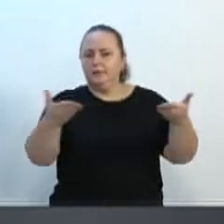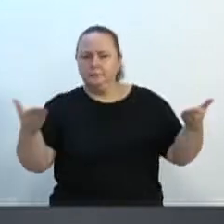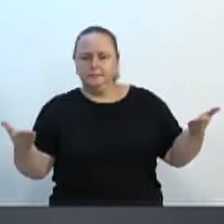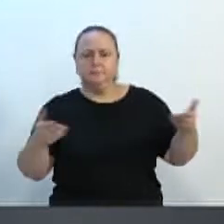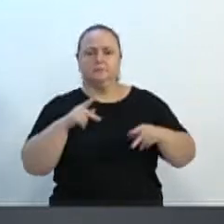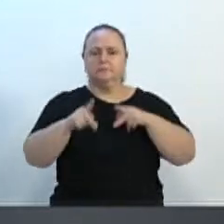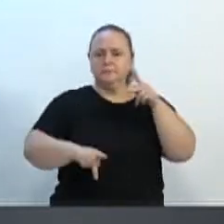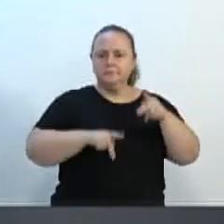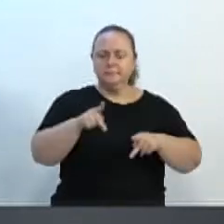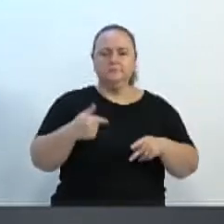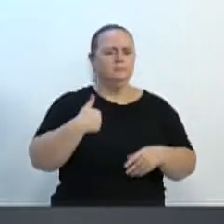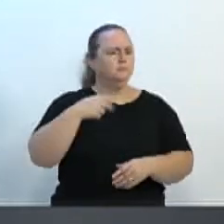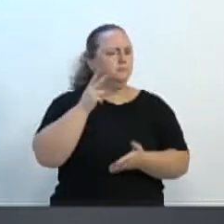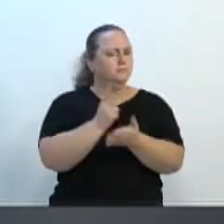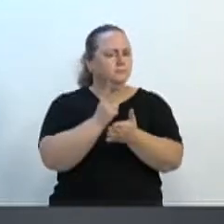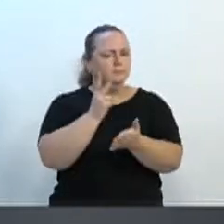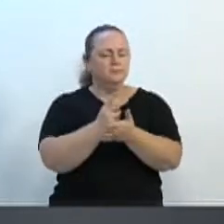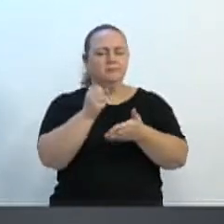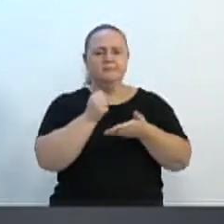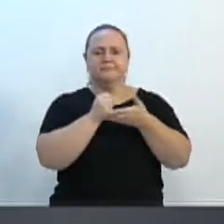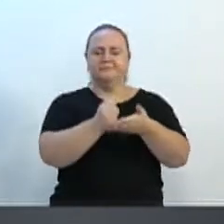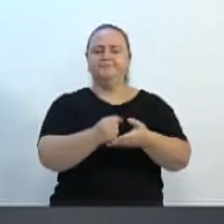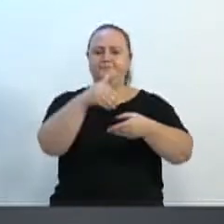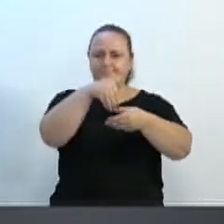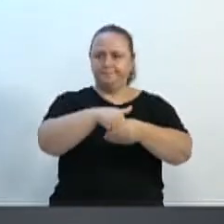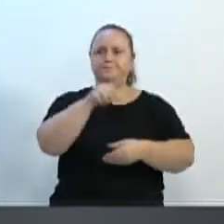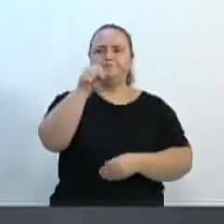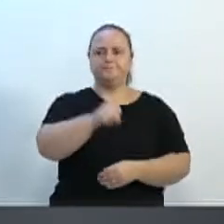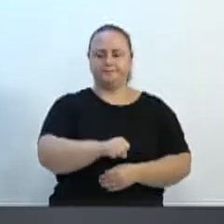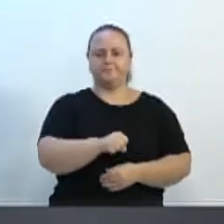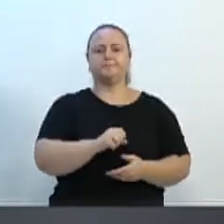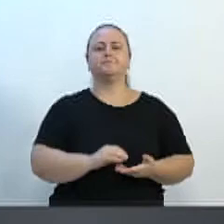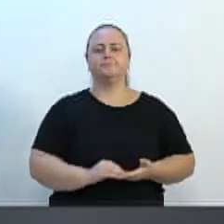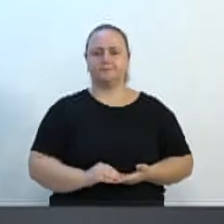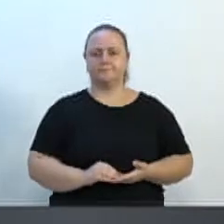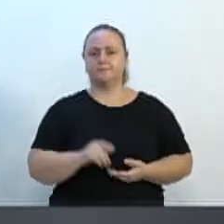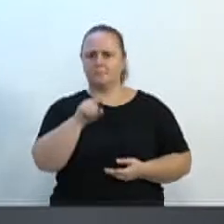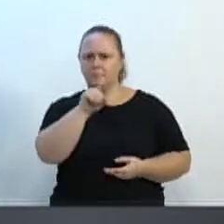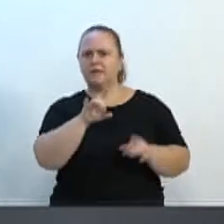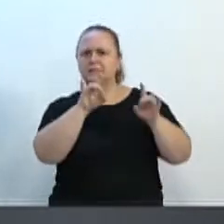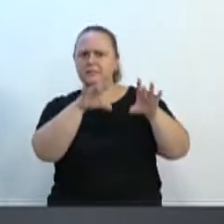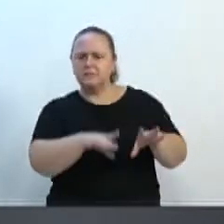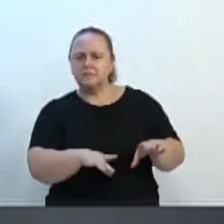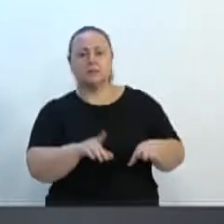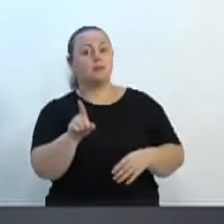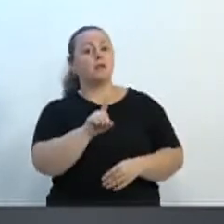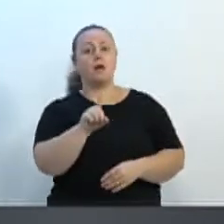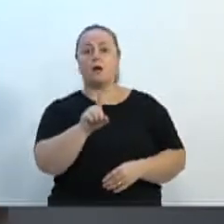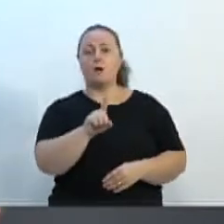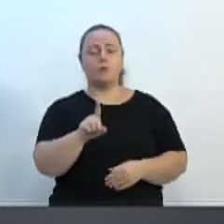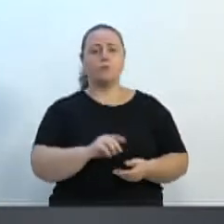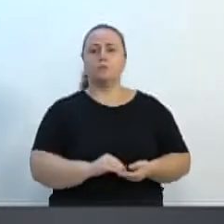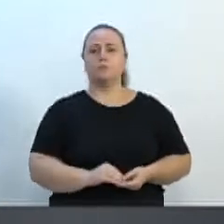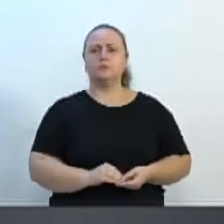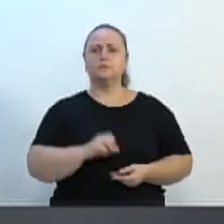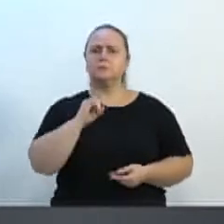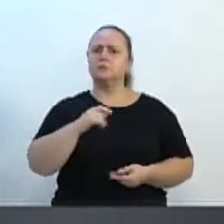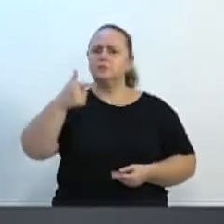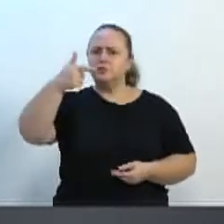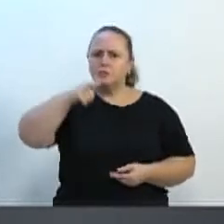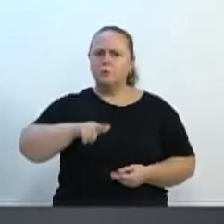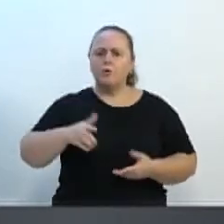nunca deixei de votar favorável. E quero dizer para vossa excelência não desistir da iniciativa, se tiver que trazer